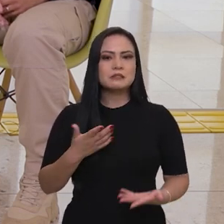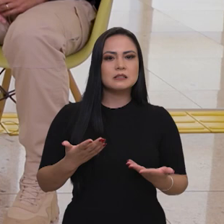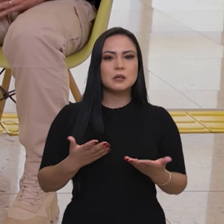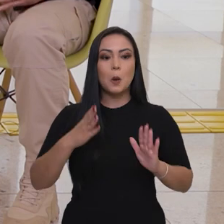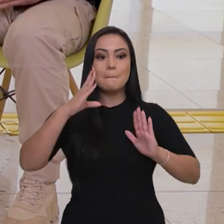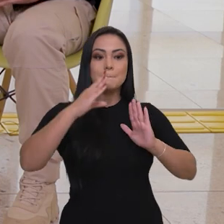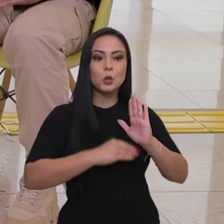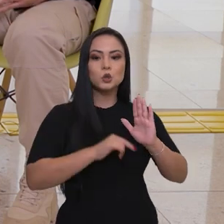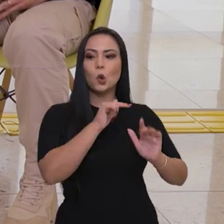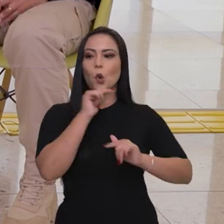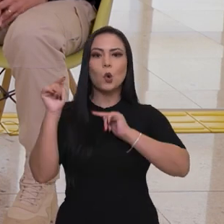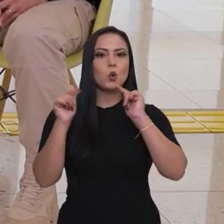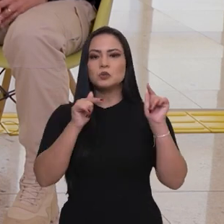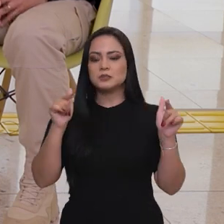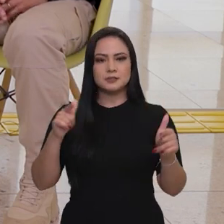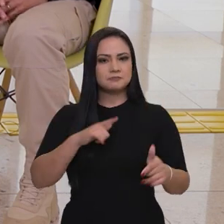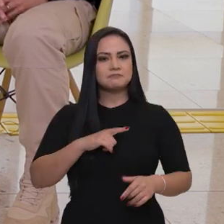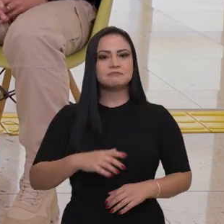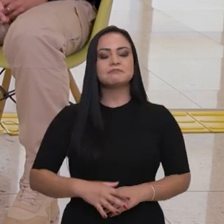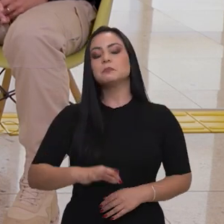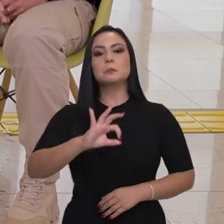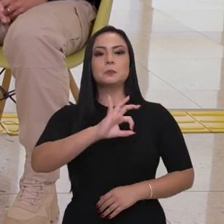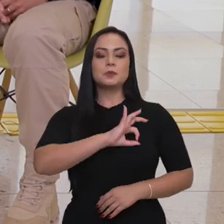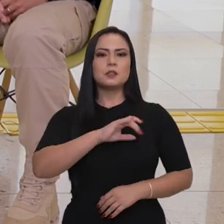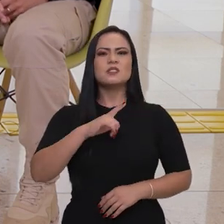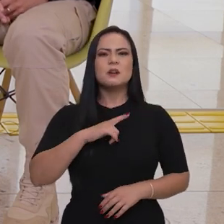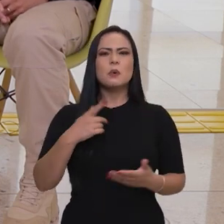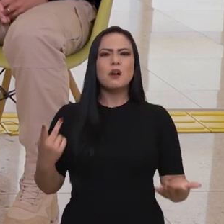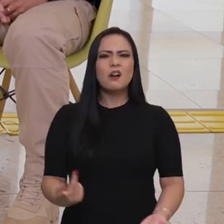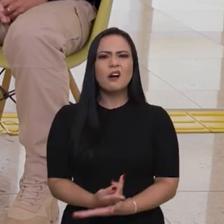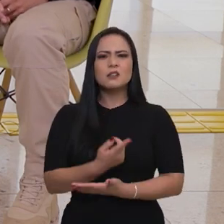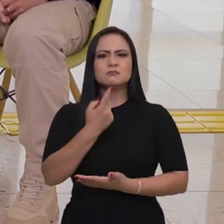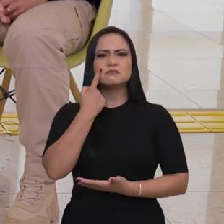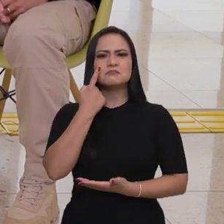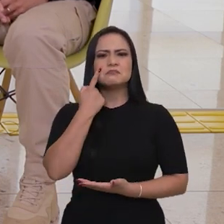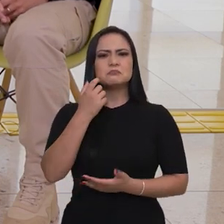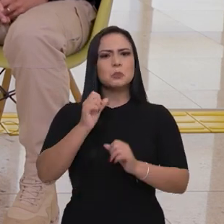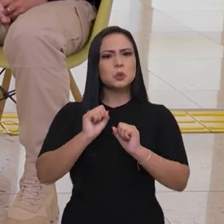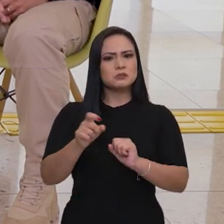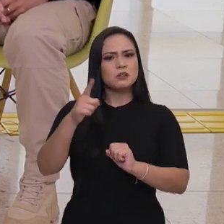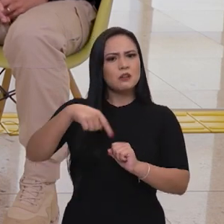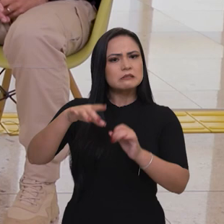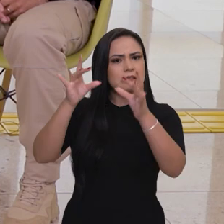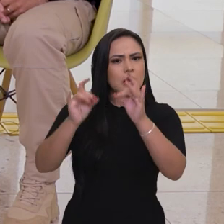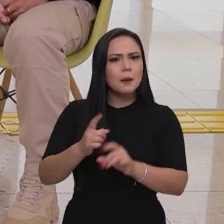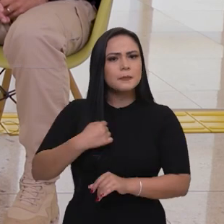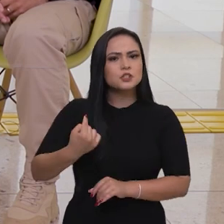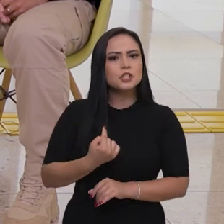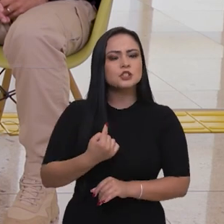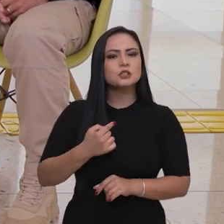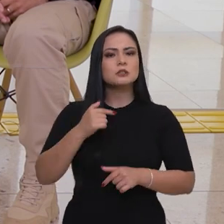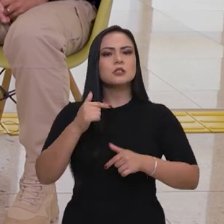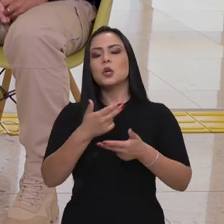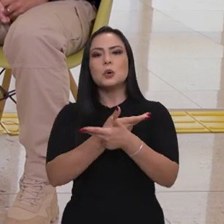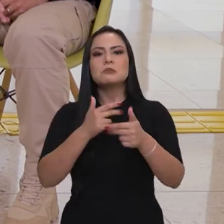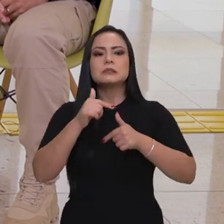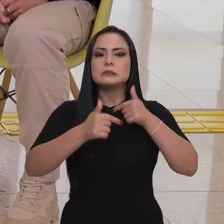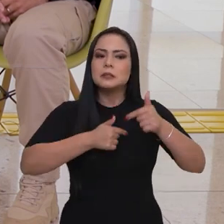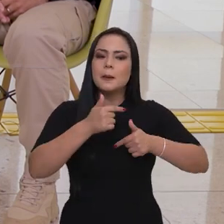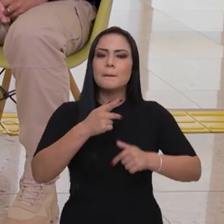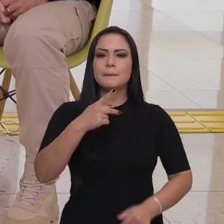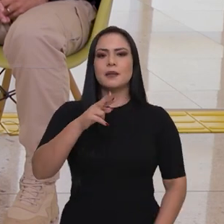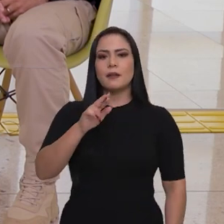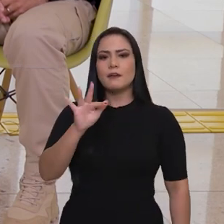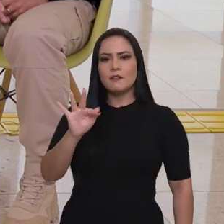modelo para outras forças. Teriam casos emblemáticos assim que o senhor pudesse destacar para a gente de operações